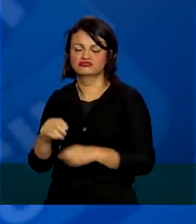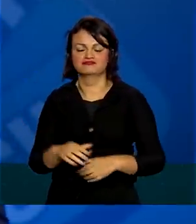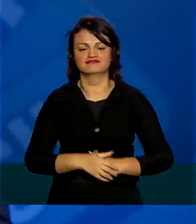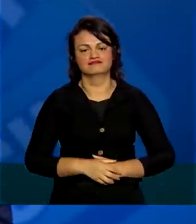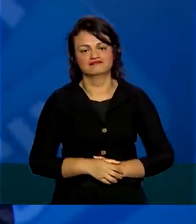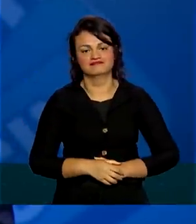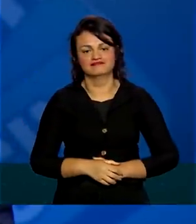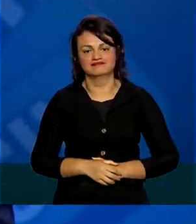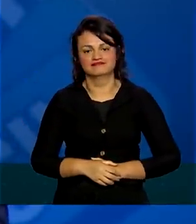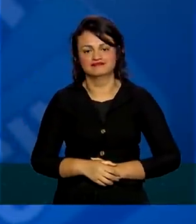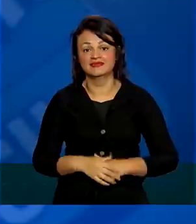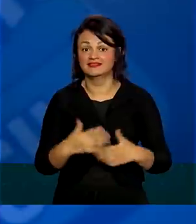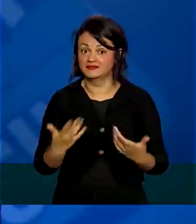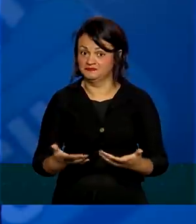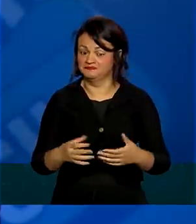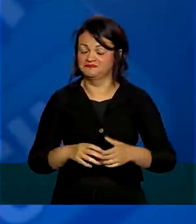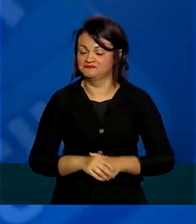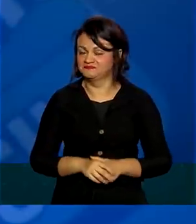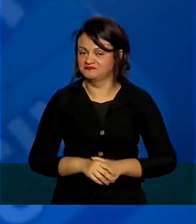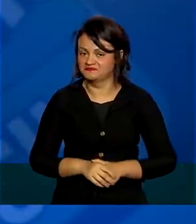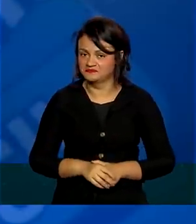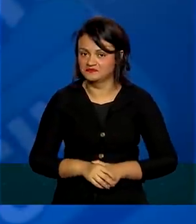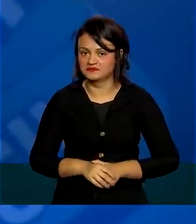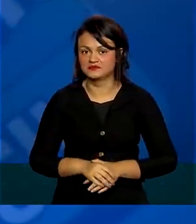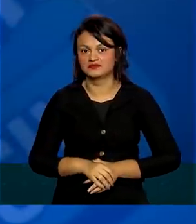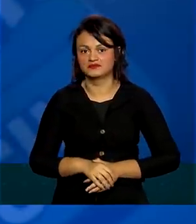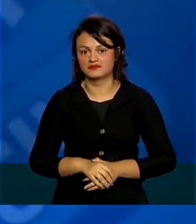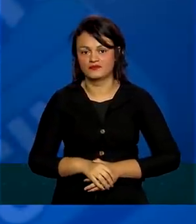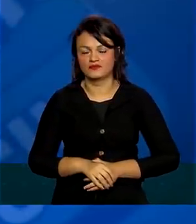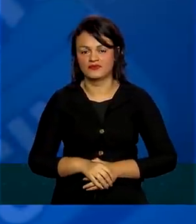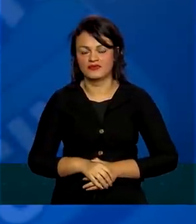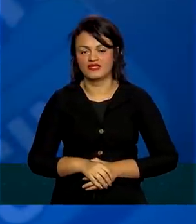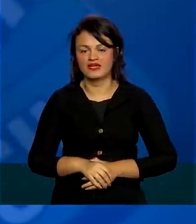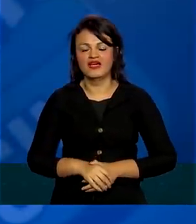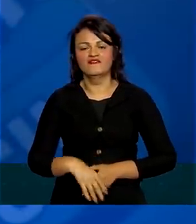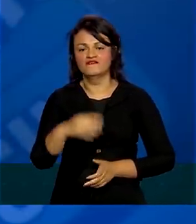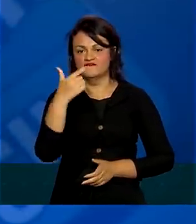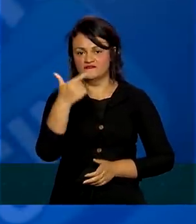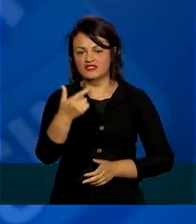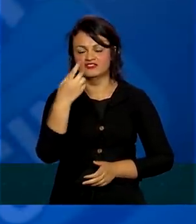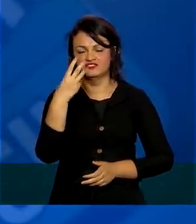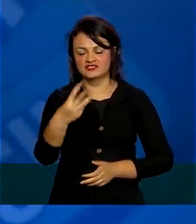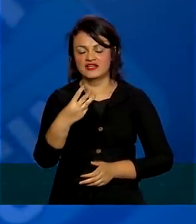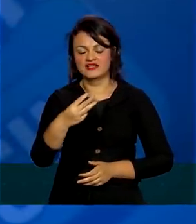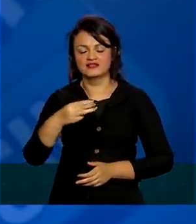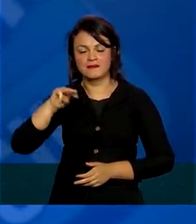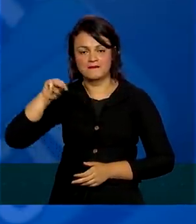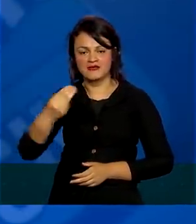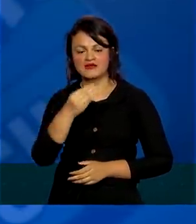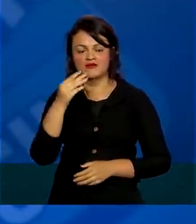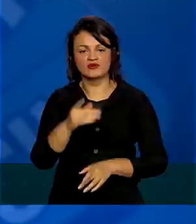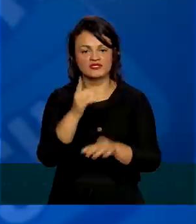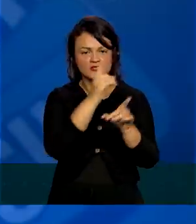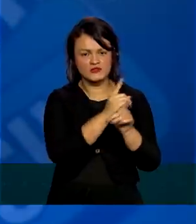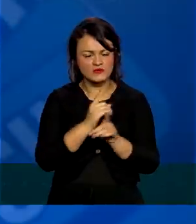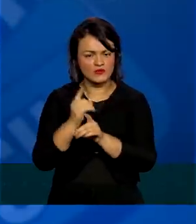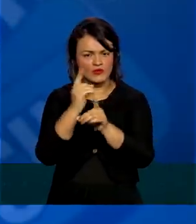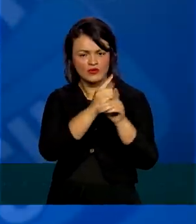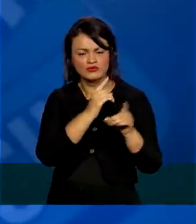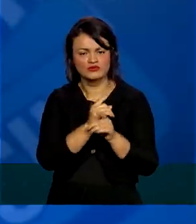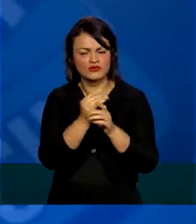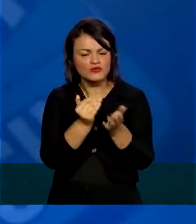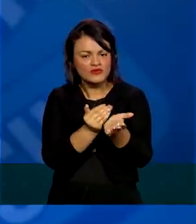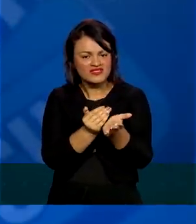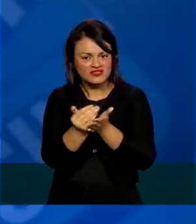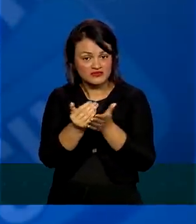citando aqui. Bom, então, desses 23 milhões foram encontrados elegíveis no início